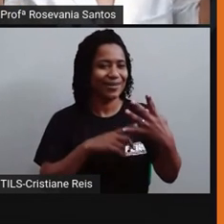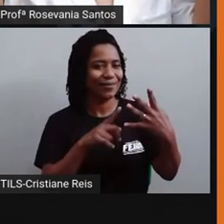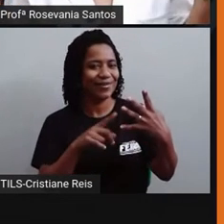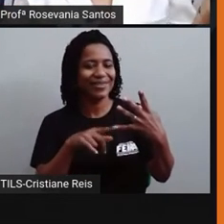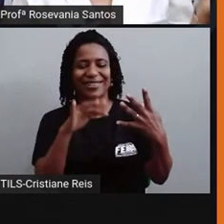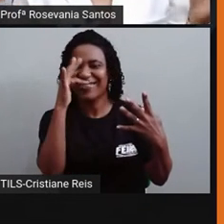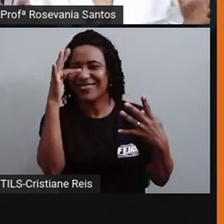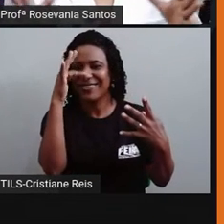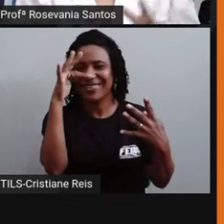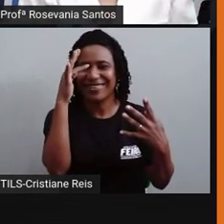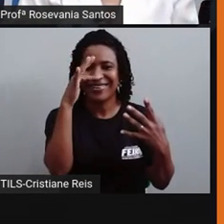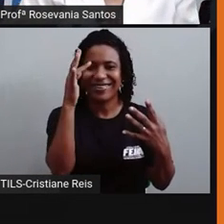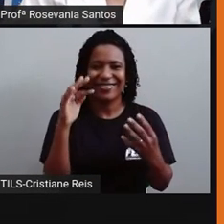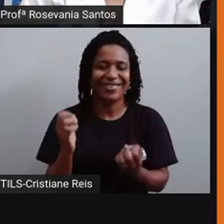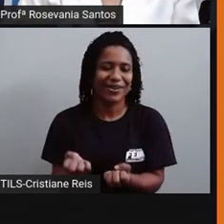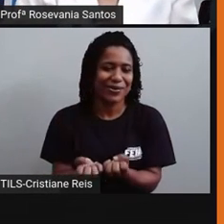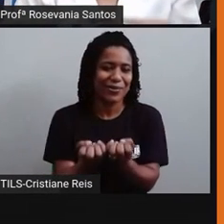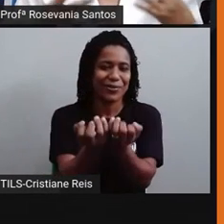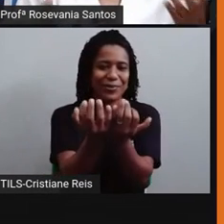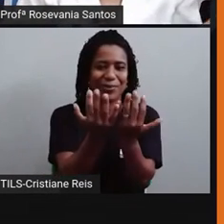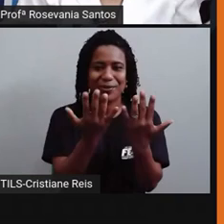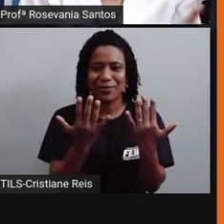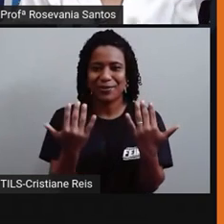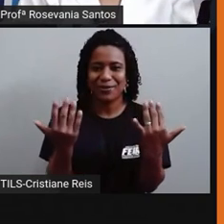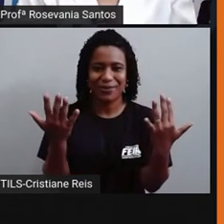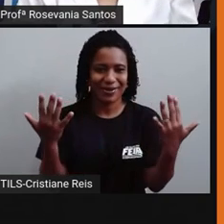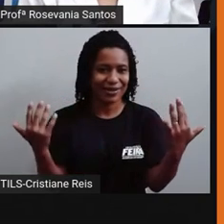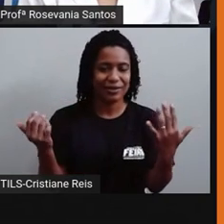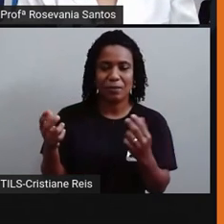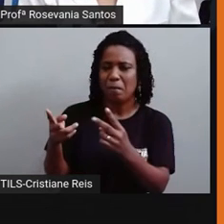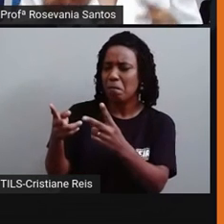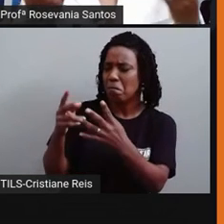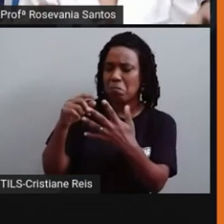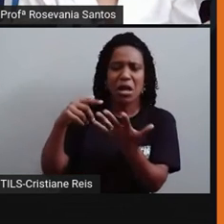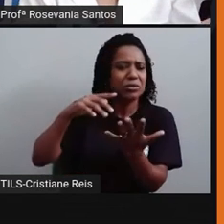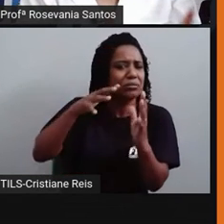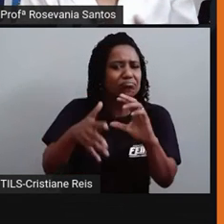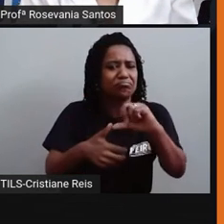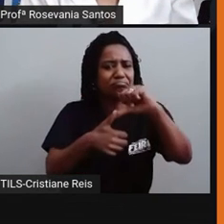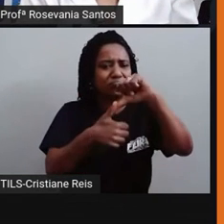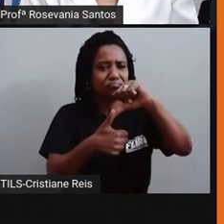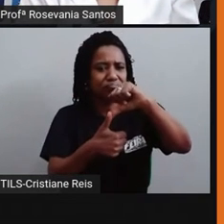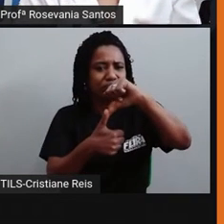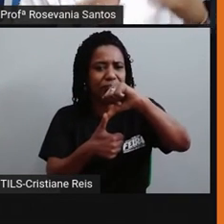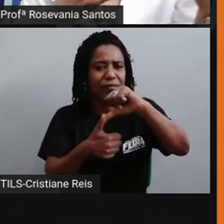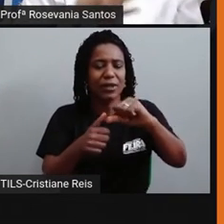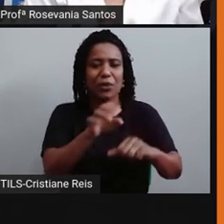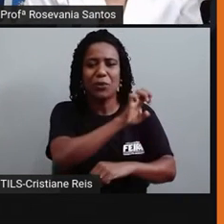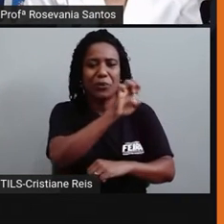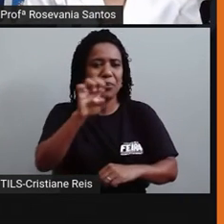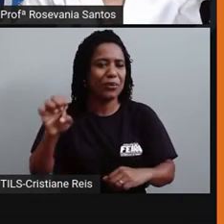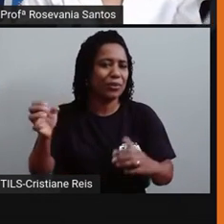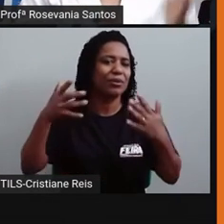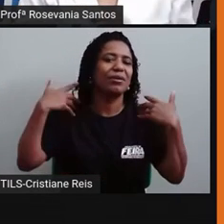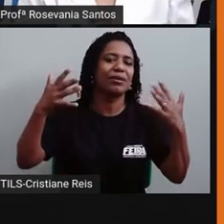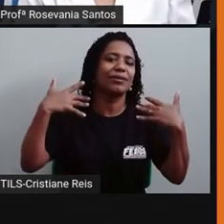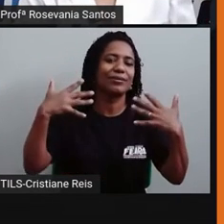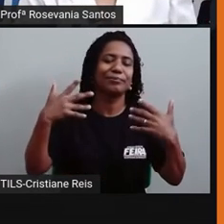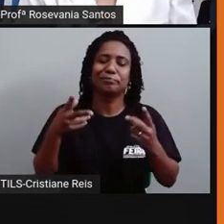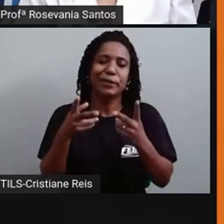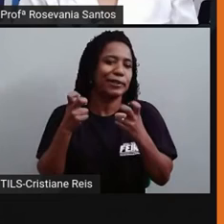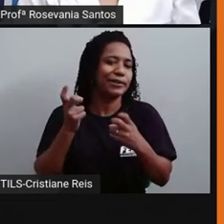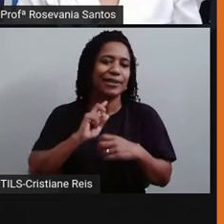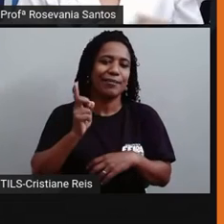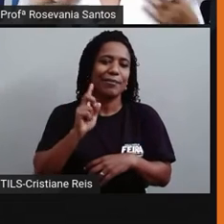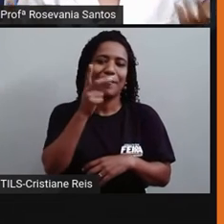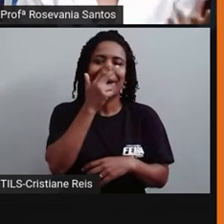aí começa a florir. A gente aqui da zona tropical, a gente não percebe muito isso, porque nós só temos duas estações definidas. Uma é quente e a